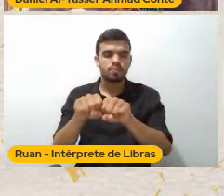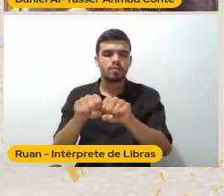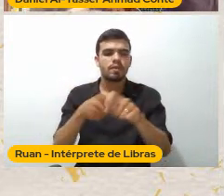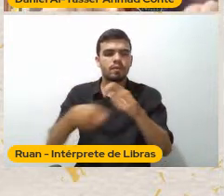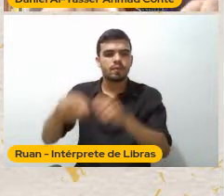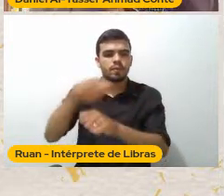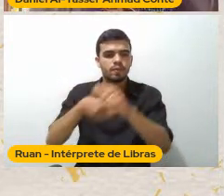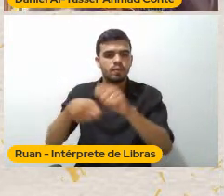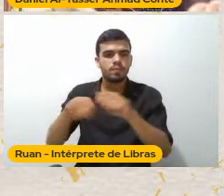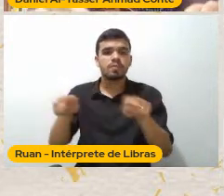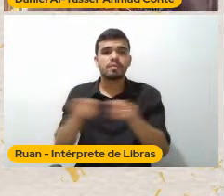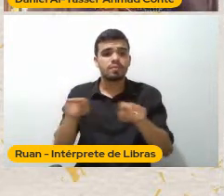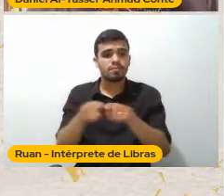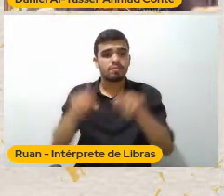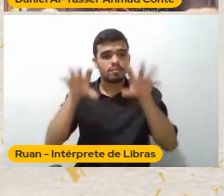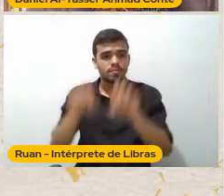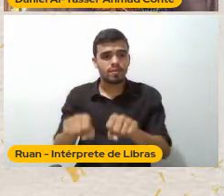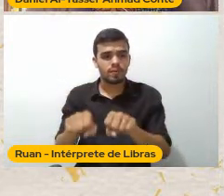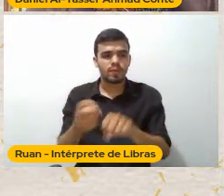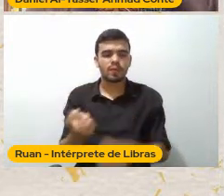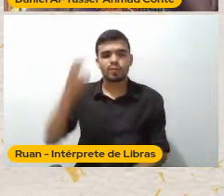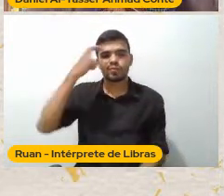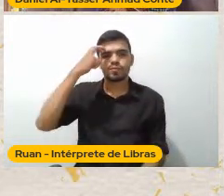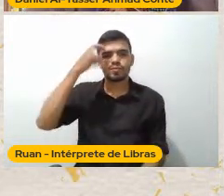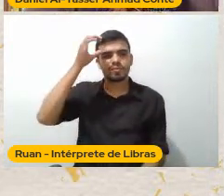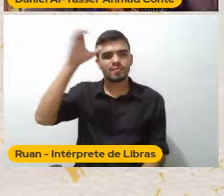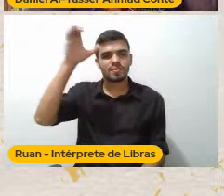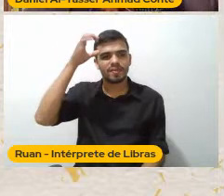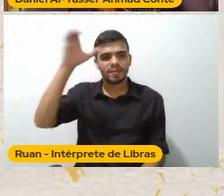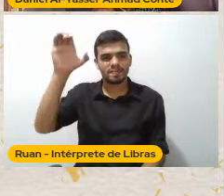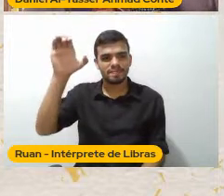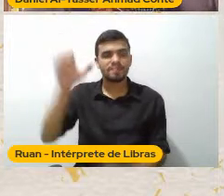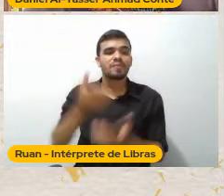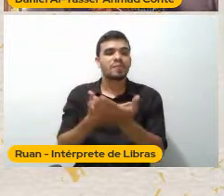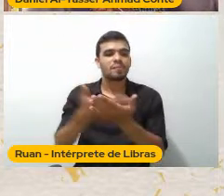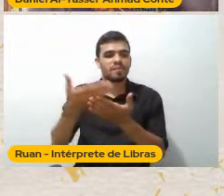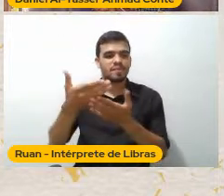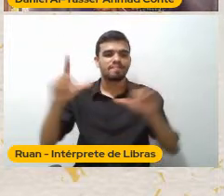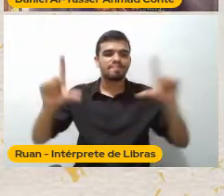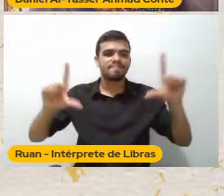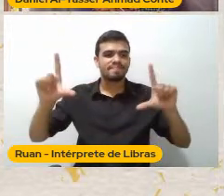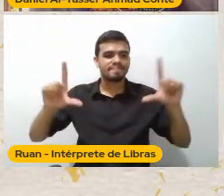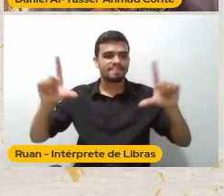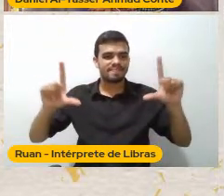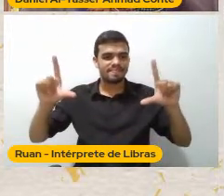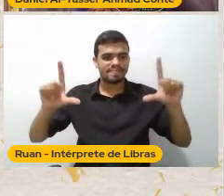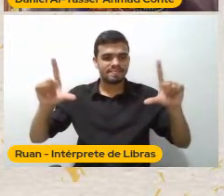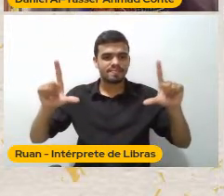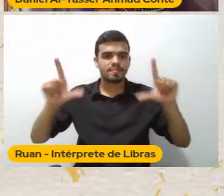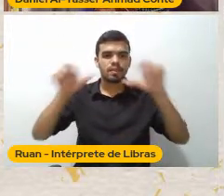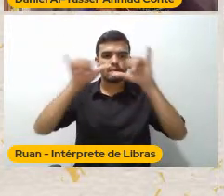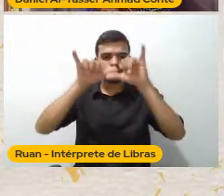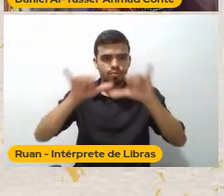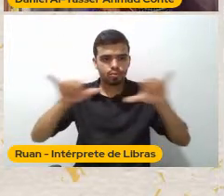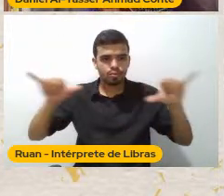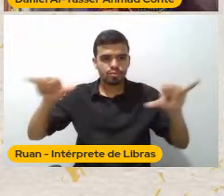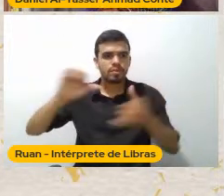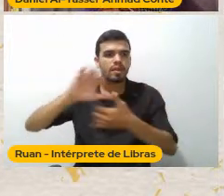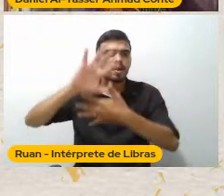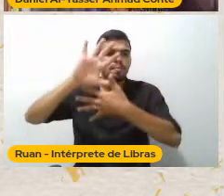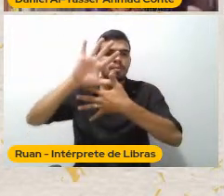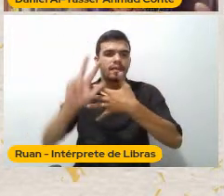Tanto é que Começaram Produções televisivas Que foram lançadas Por toda a América Latina Então a partir de